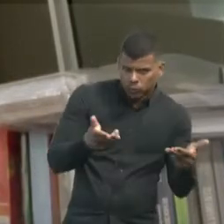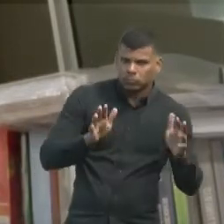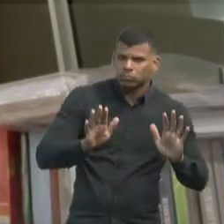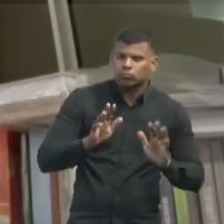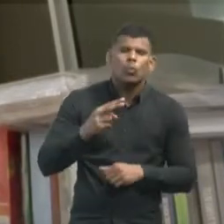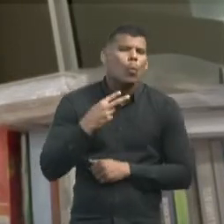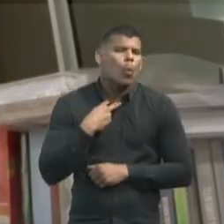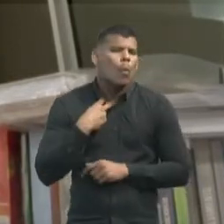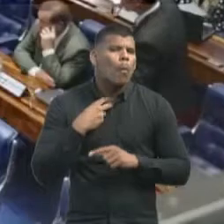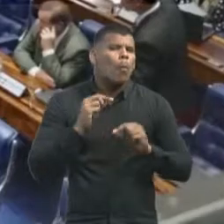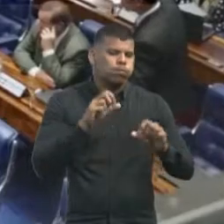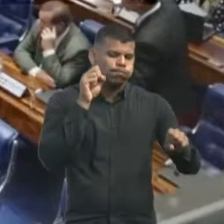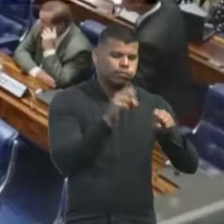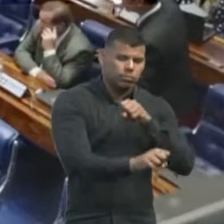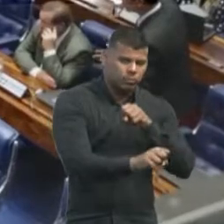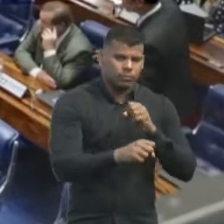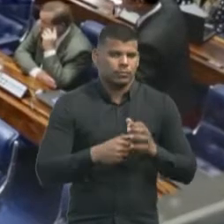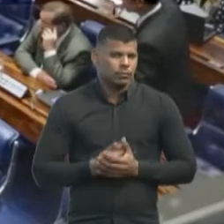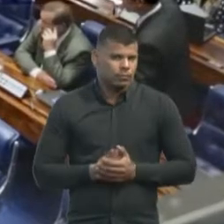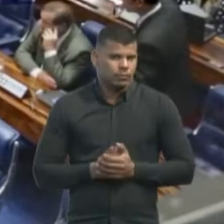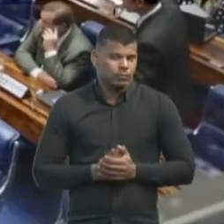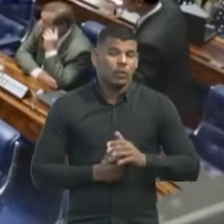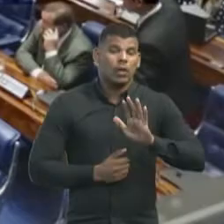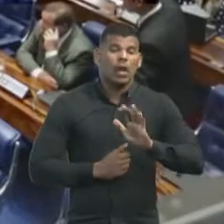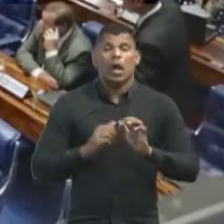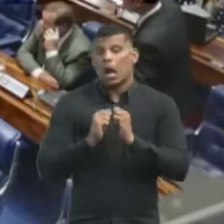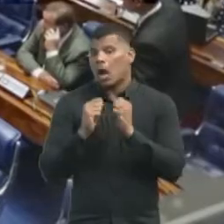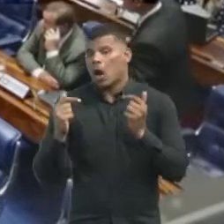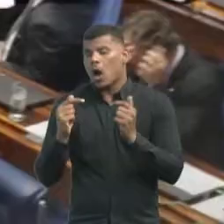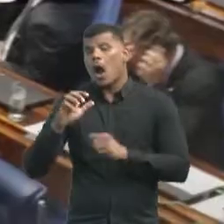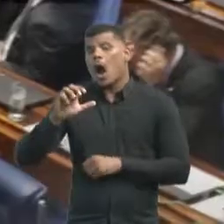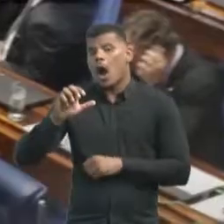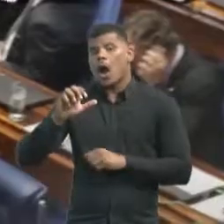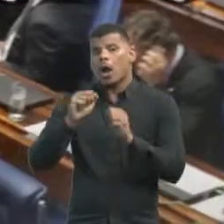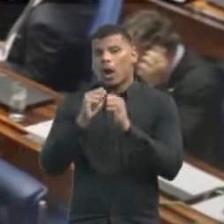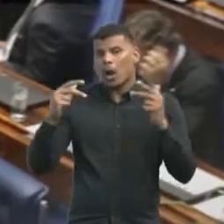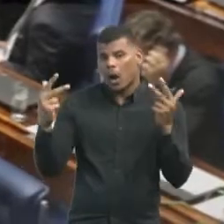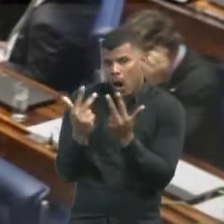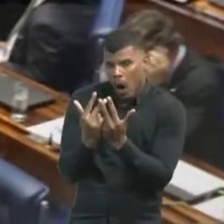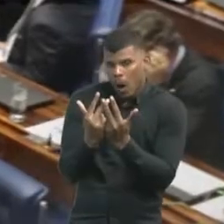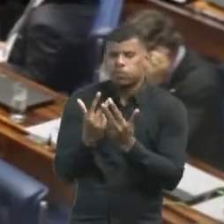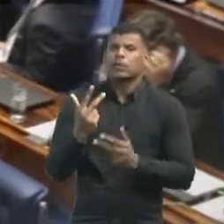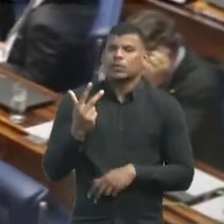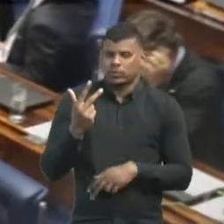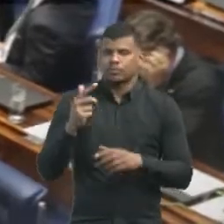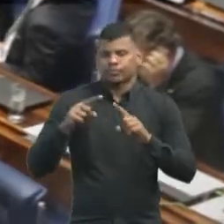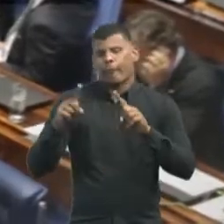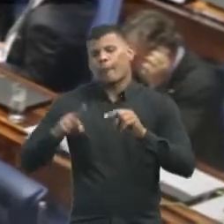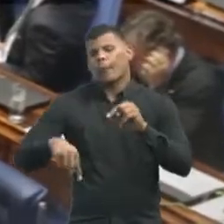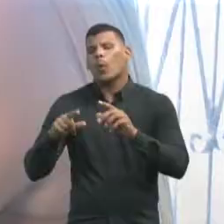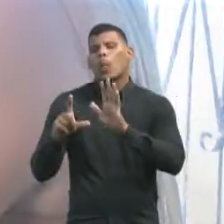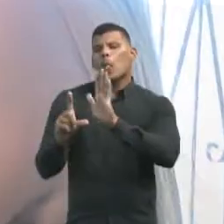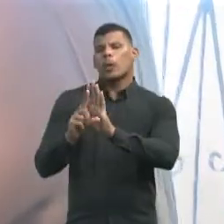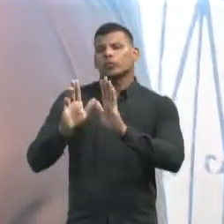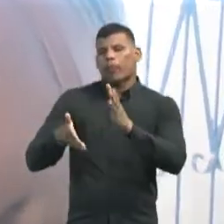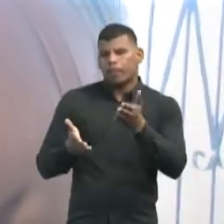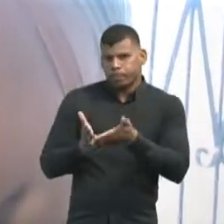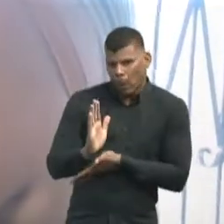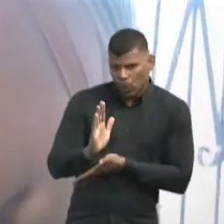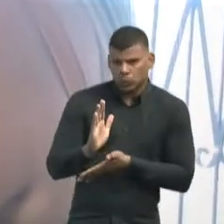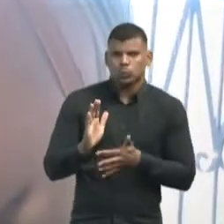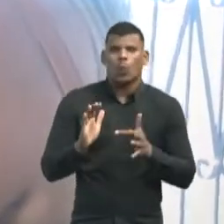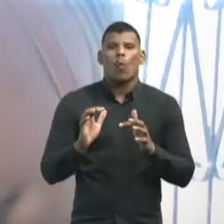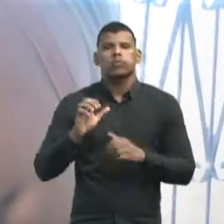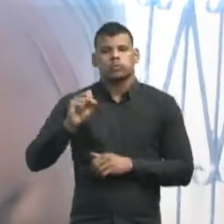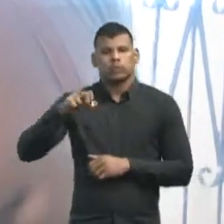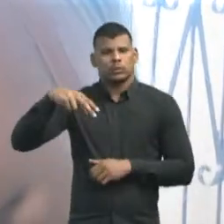ser abatidos. Na Câmara dos Deputados, um projeto de lei já aprovado no Senado acrescenta um parágrafo ao artigo